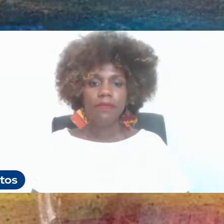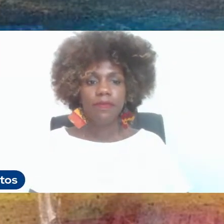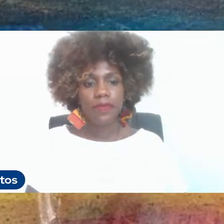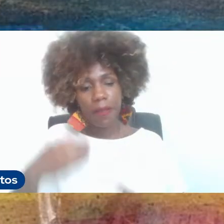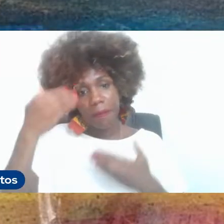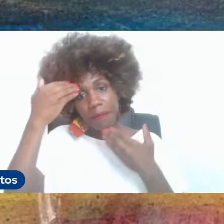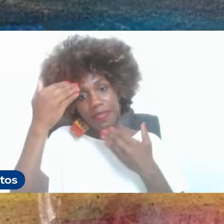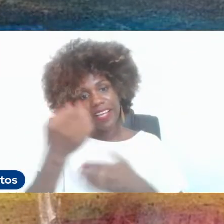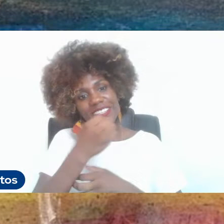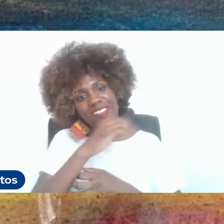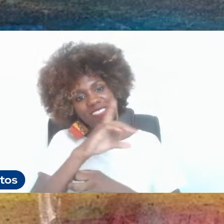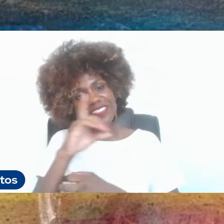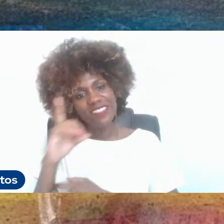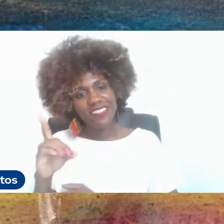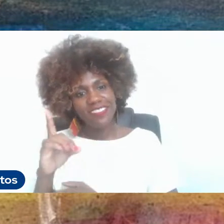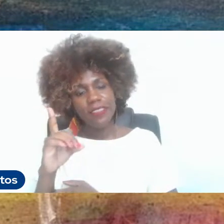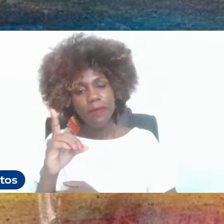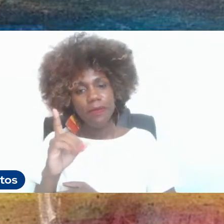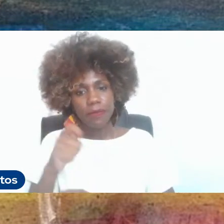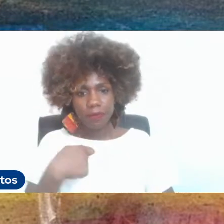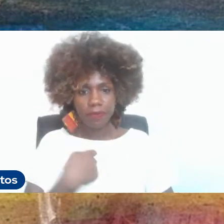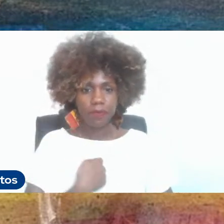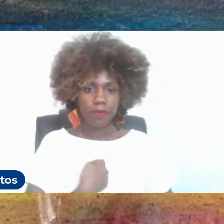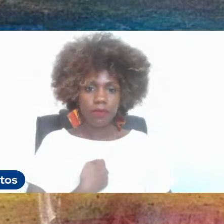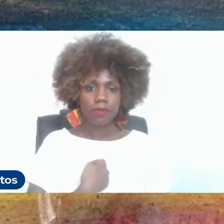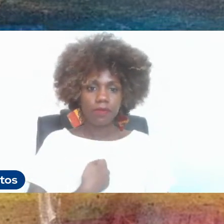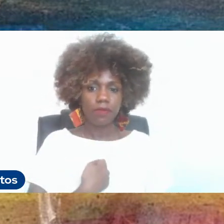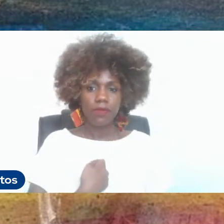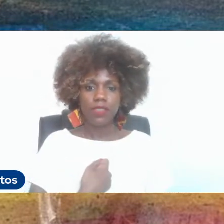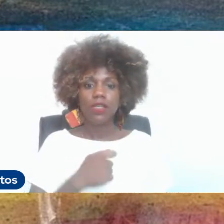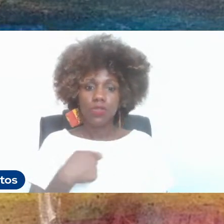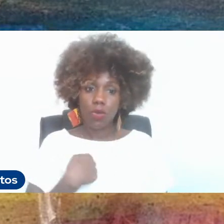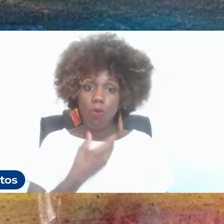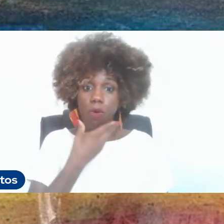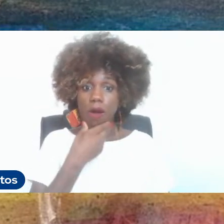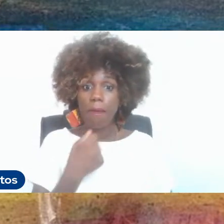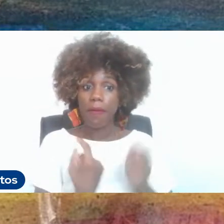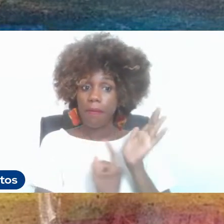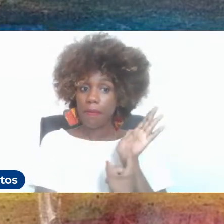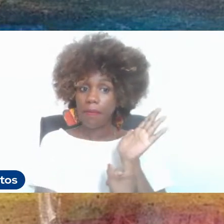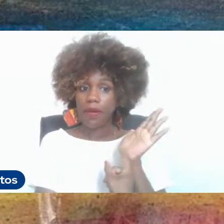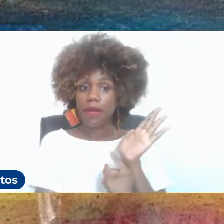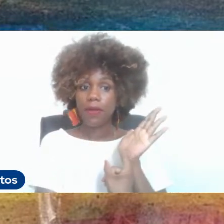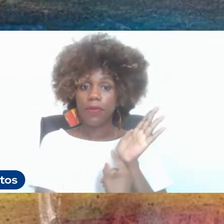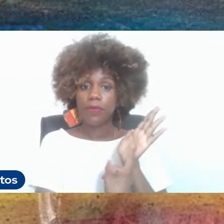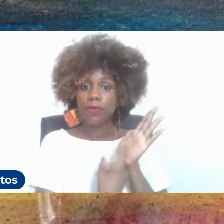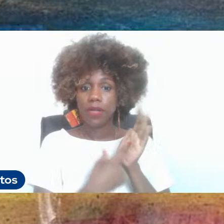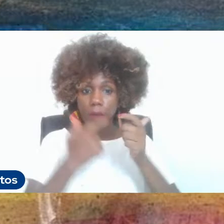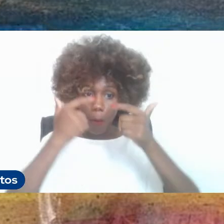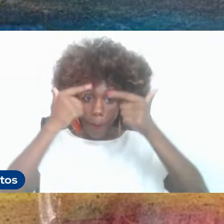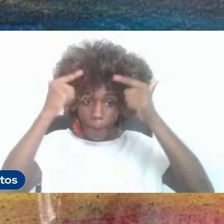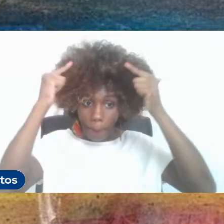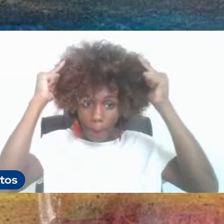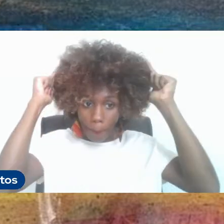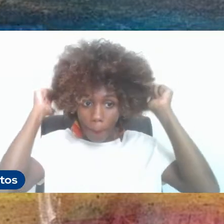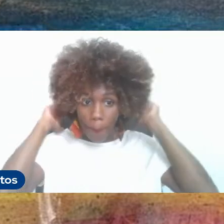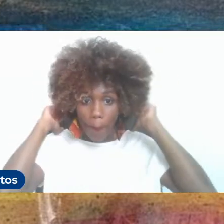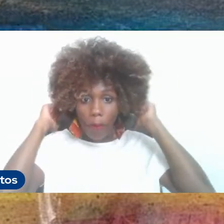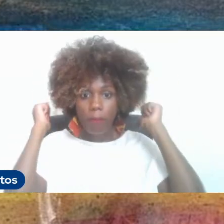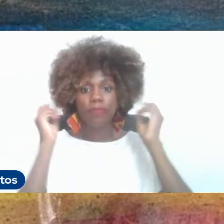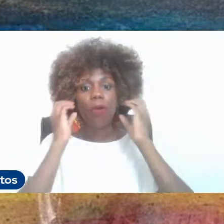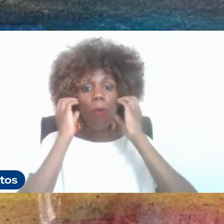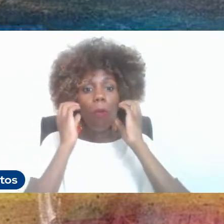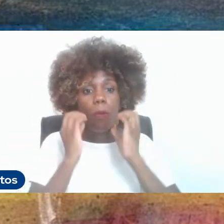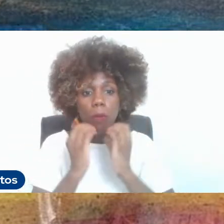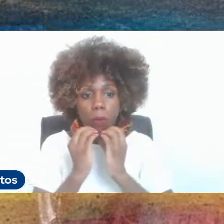bom dia. Eu sou um homem branco, cabeça raspada, tenho uma barba